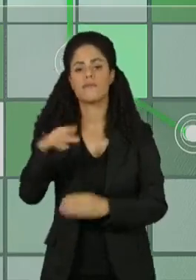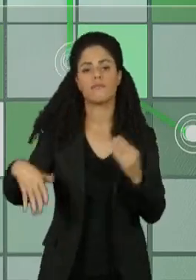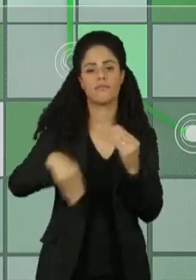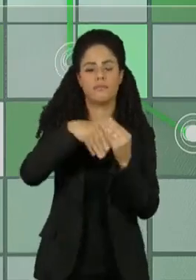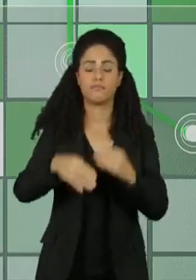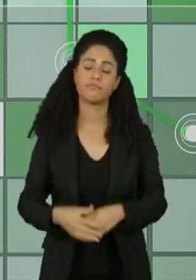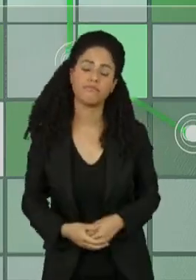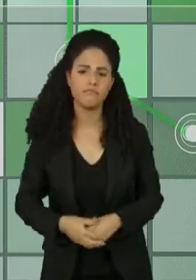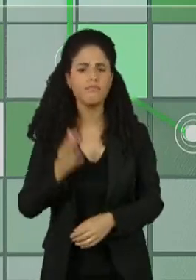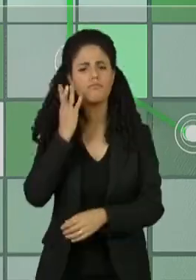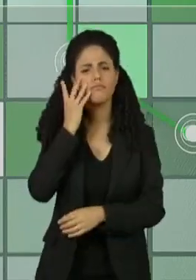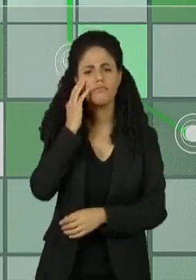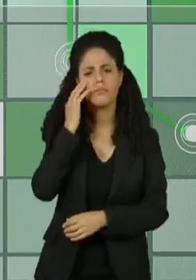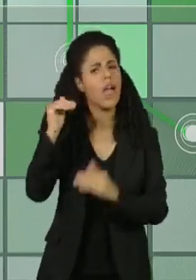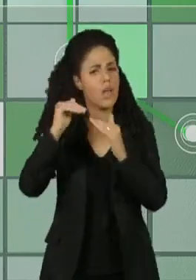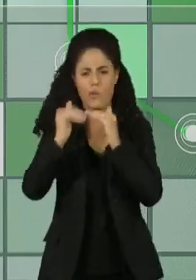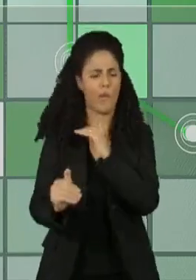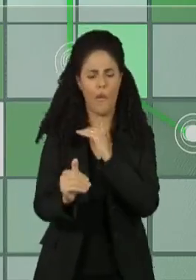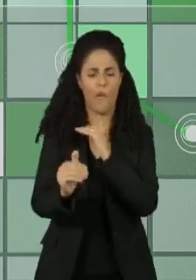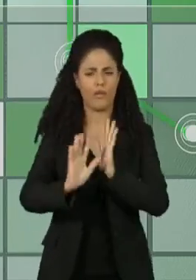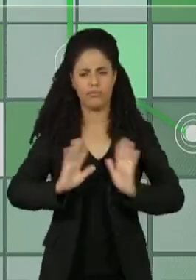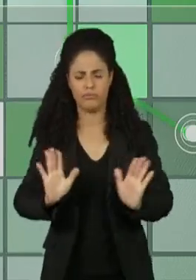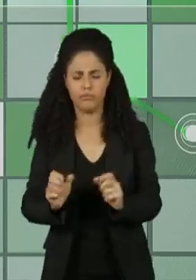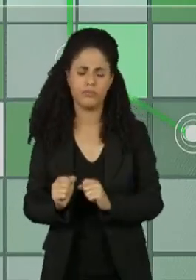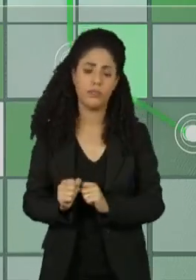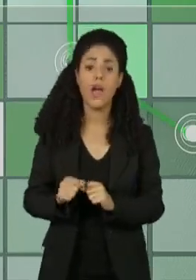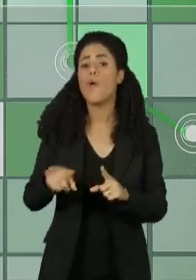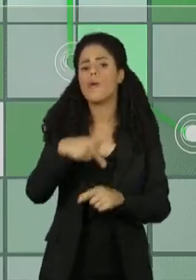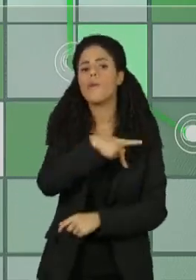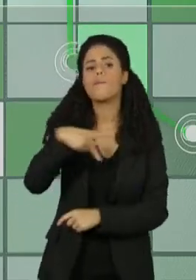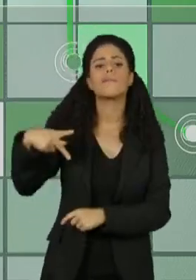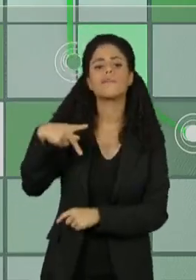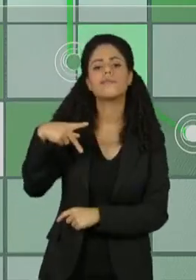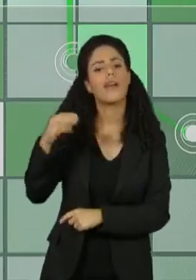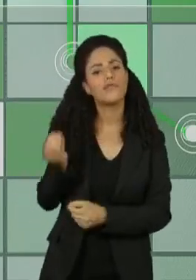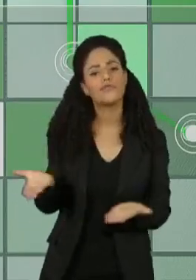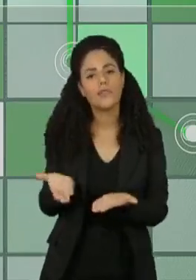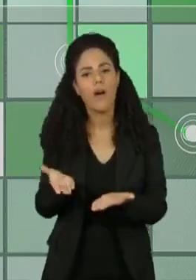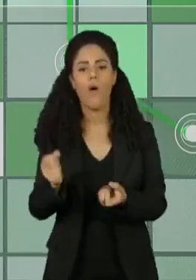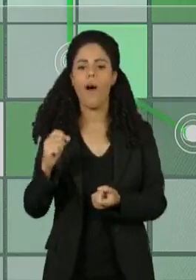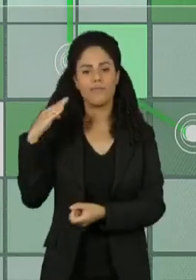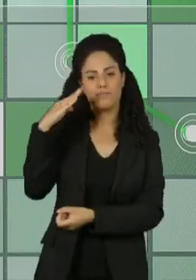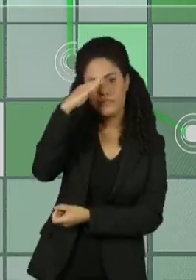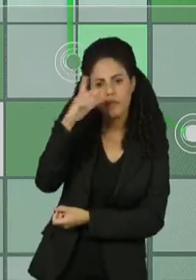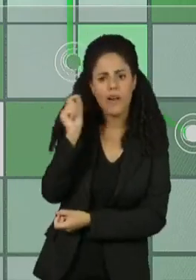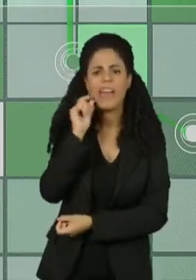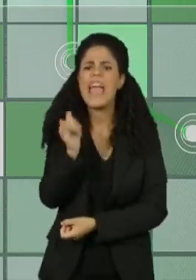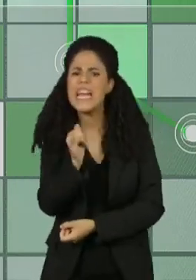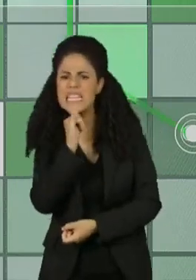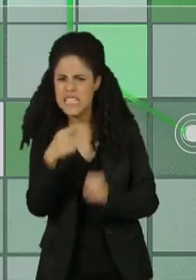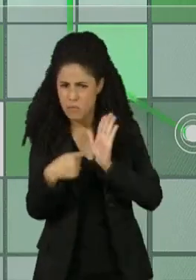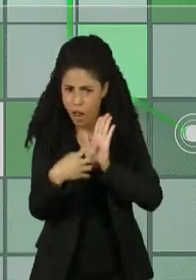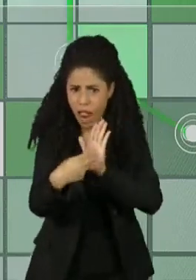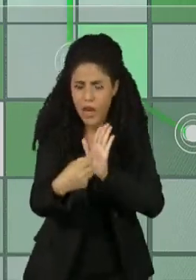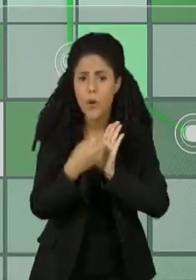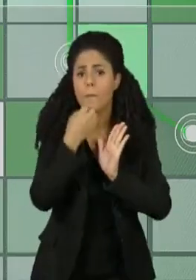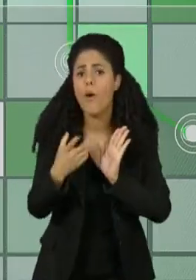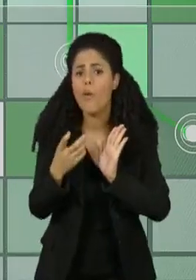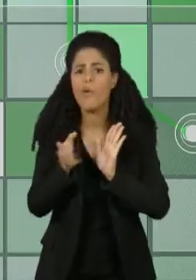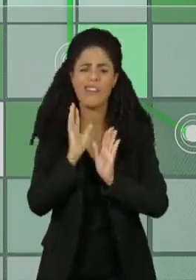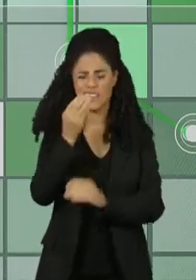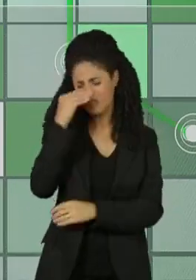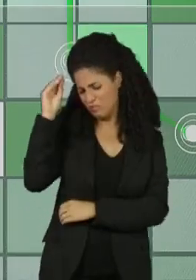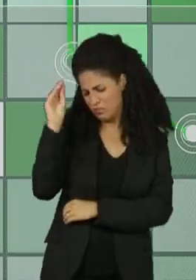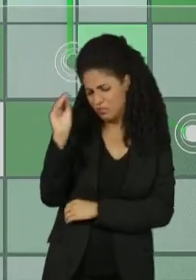Tarcísio, me permita discordar de você. Eu acho que o presidente da República não deu um bom exemplo sobre vacina. Fez pouco